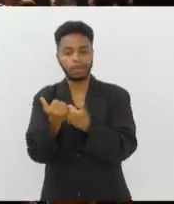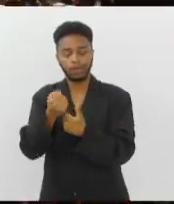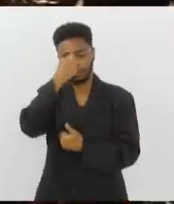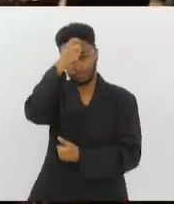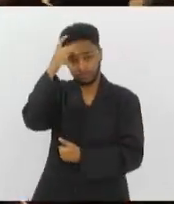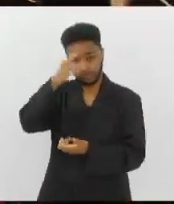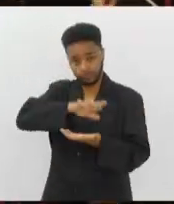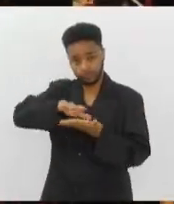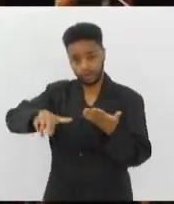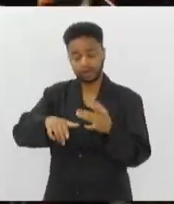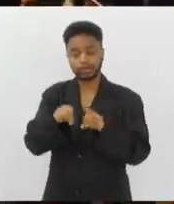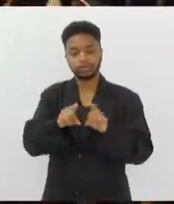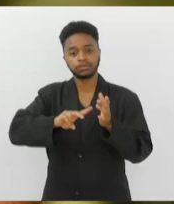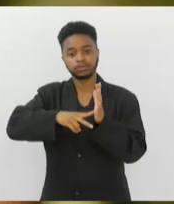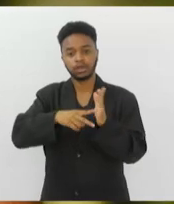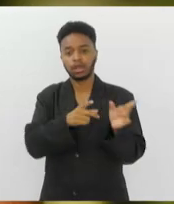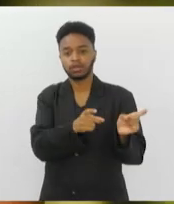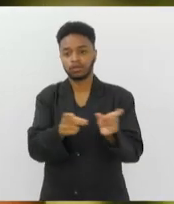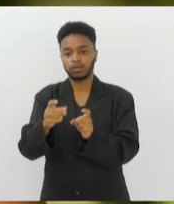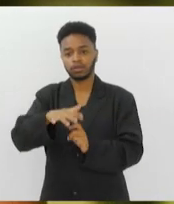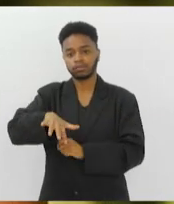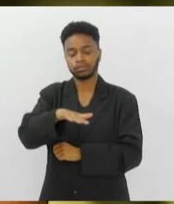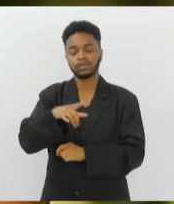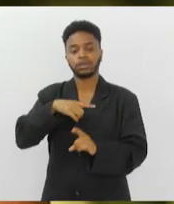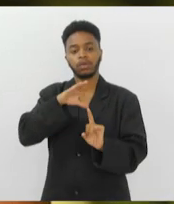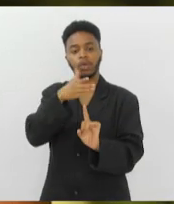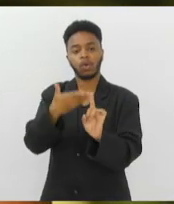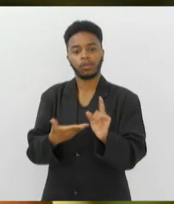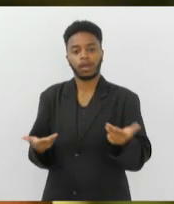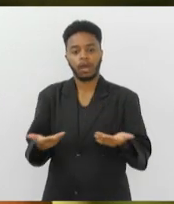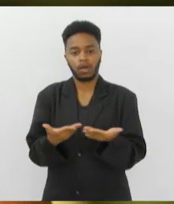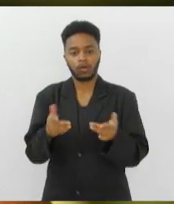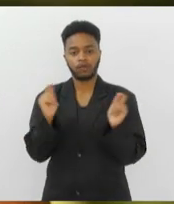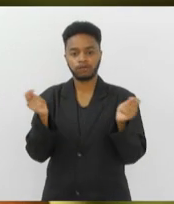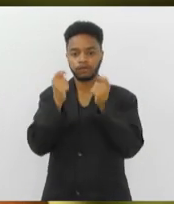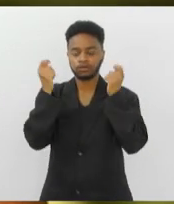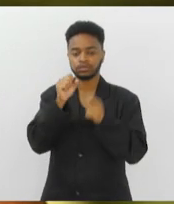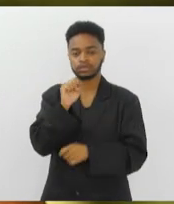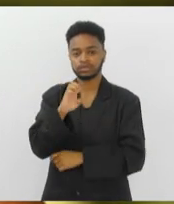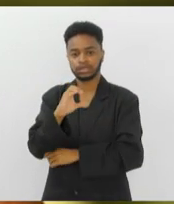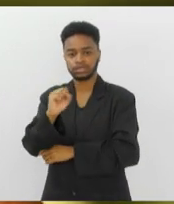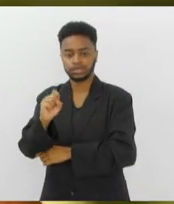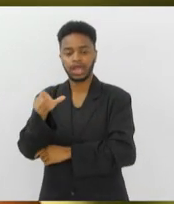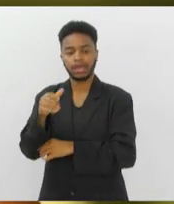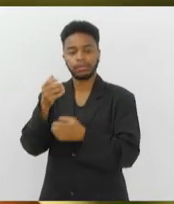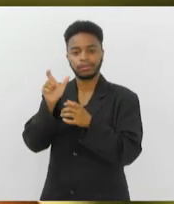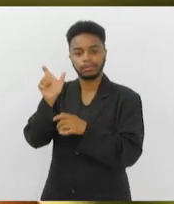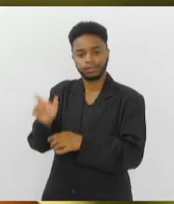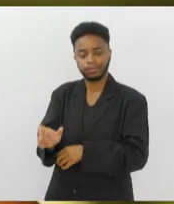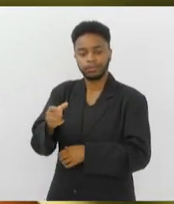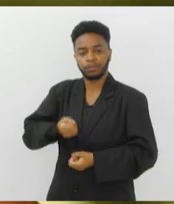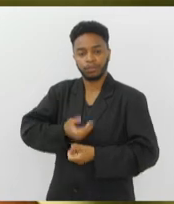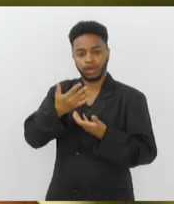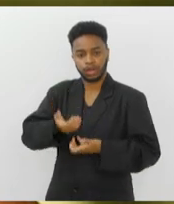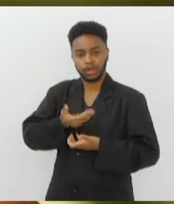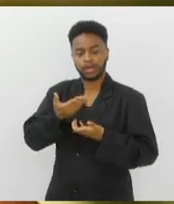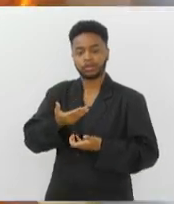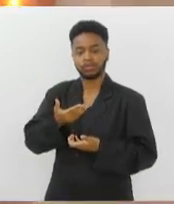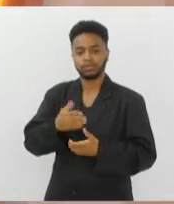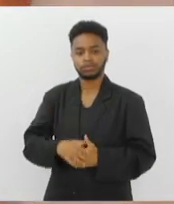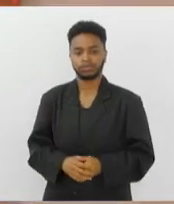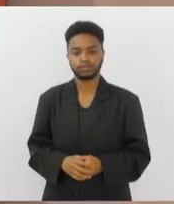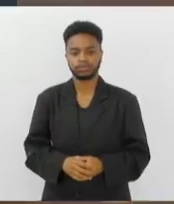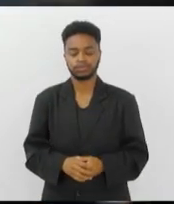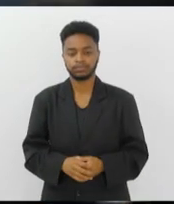dos sindicatos varejistas locais. A homenageada deste ano do Festival Sesc de Inverno é a poetisa e escritora Rosiana Murrai.